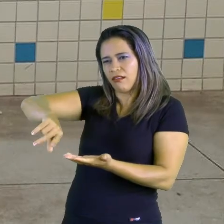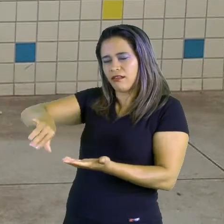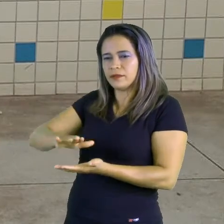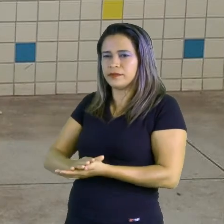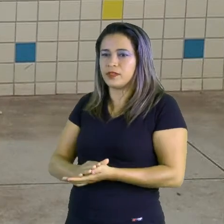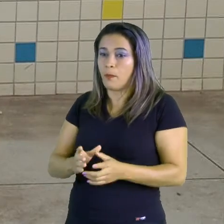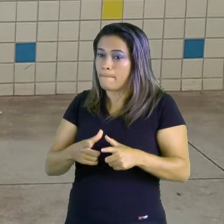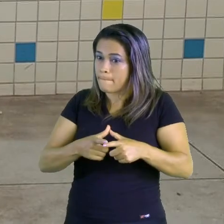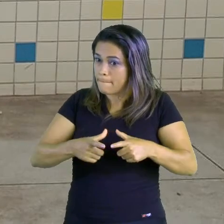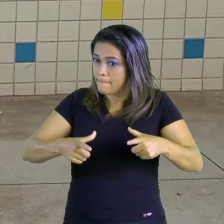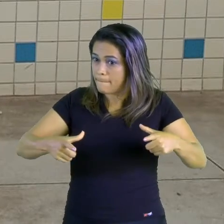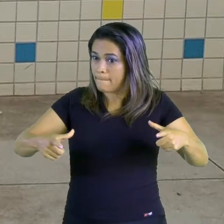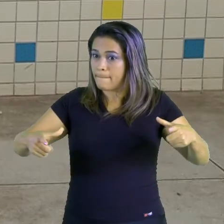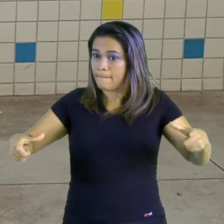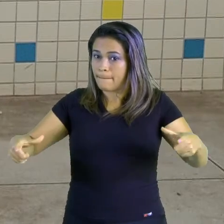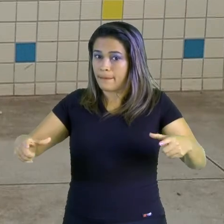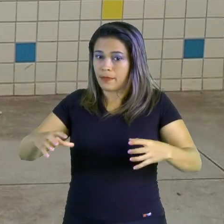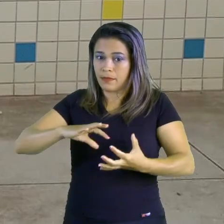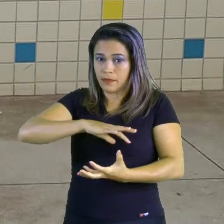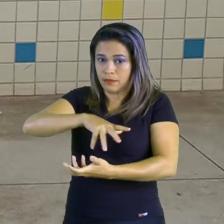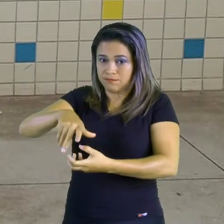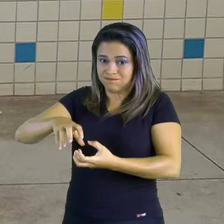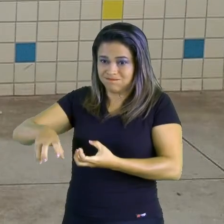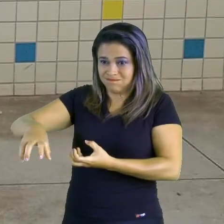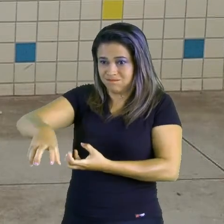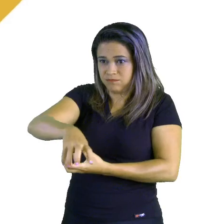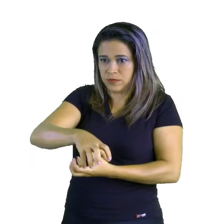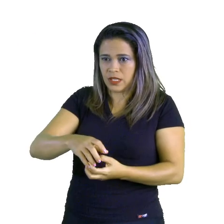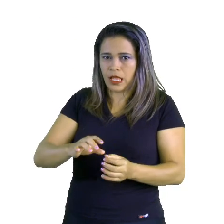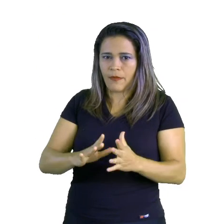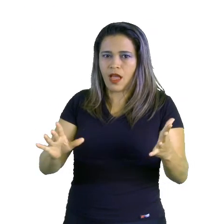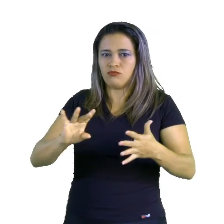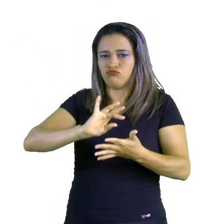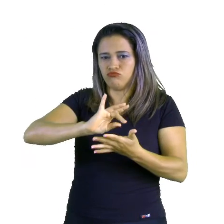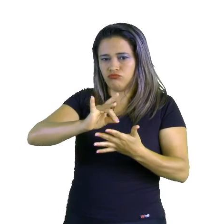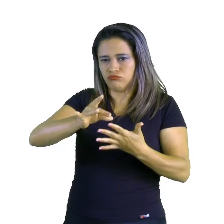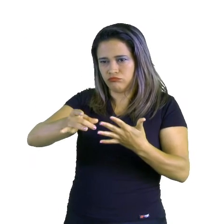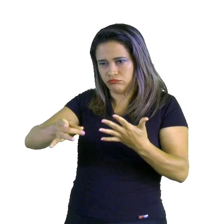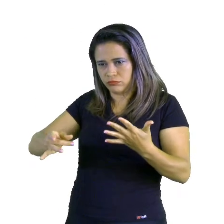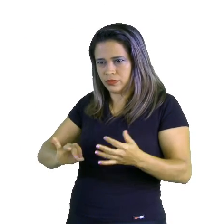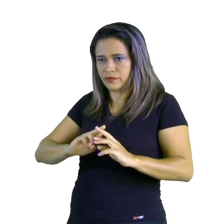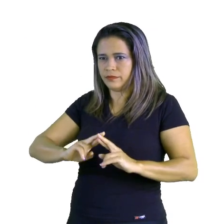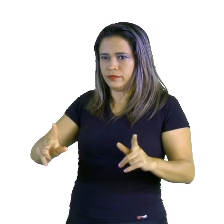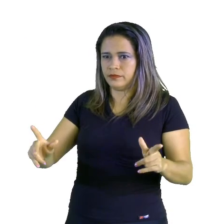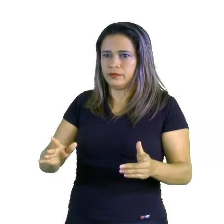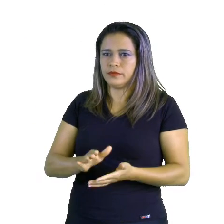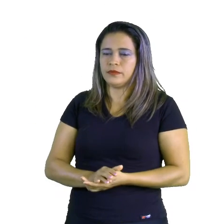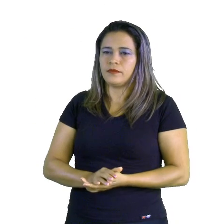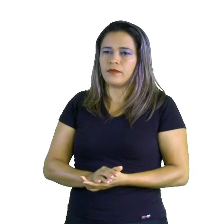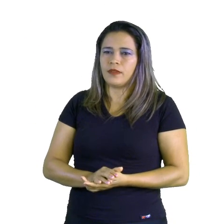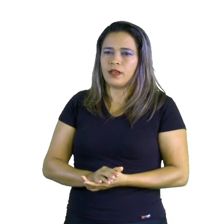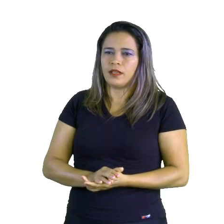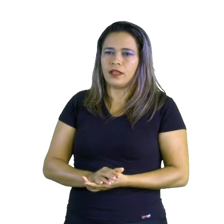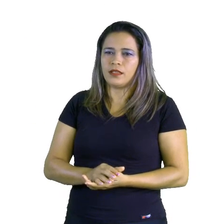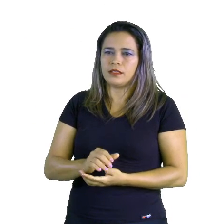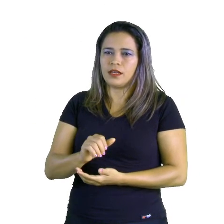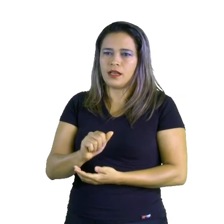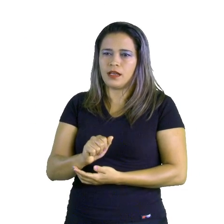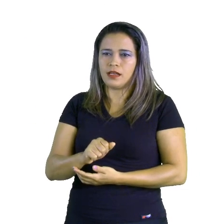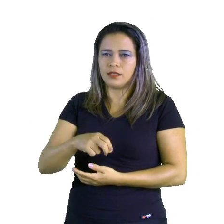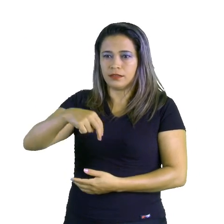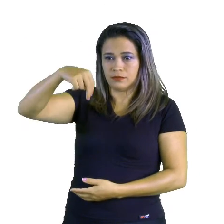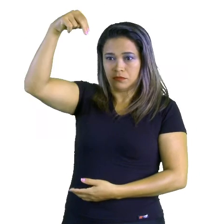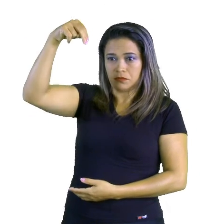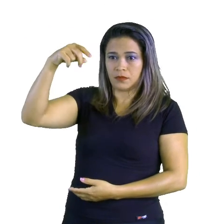o maior continente, eu tenho bastante aspectos diferentes. Na Ásia Setentrional, eu tenho um clima polar e